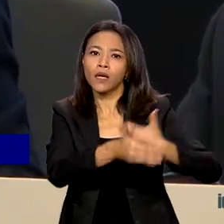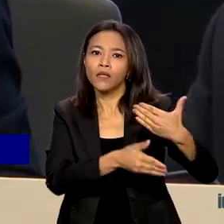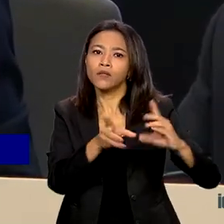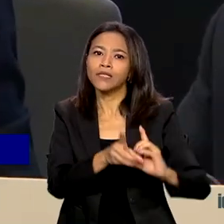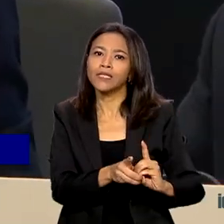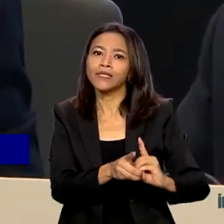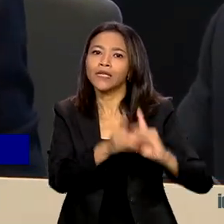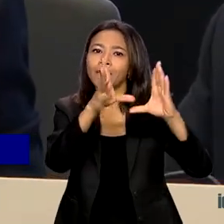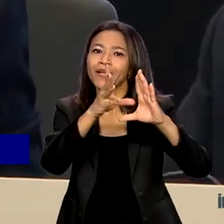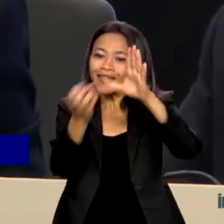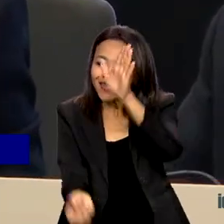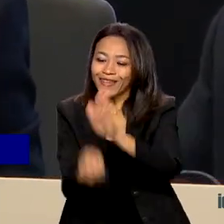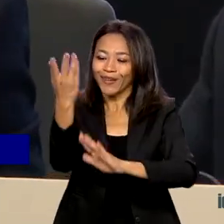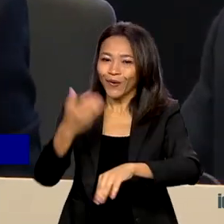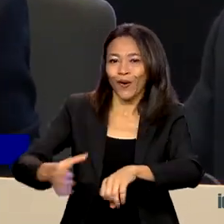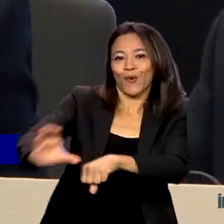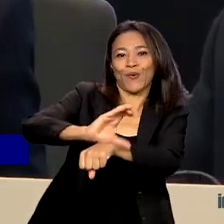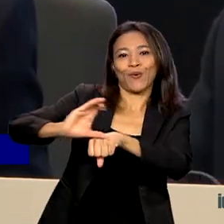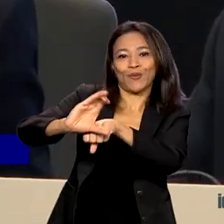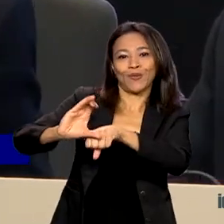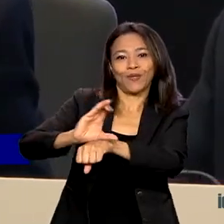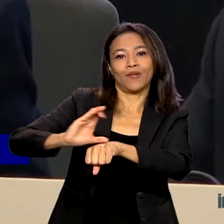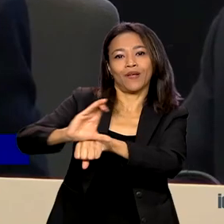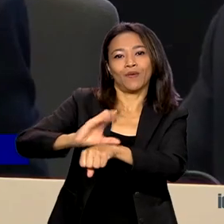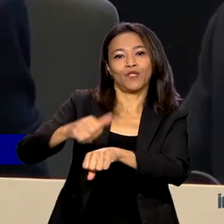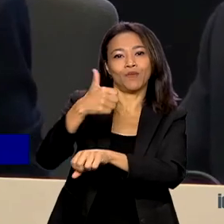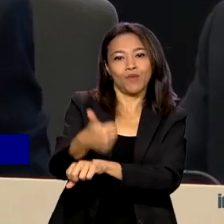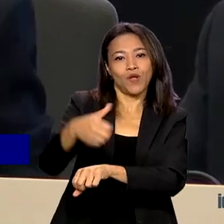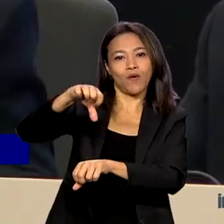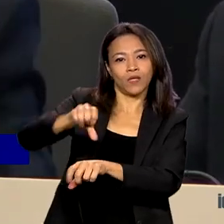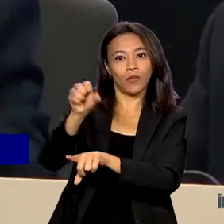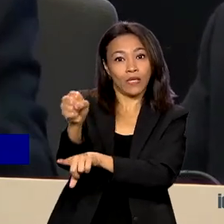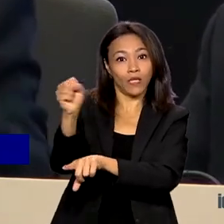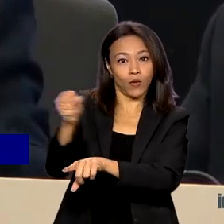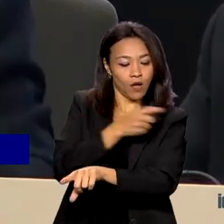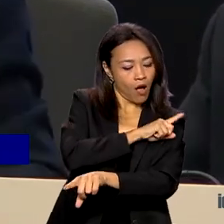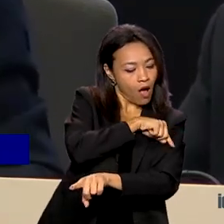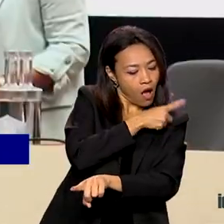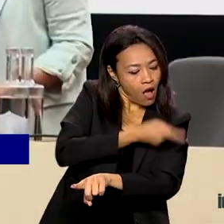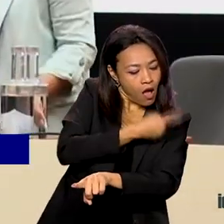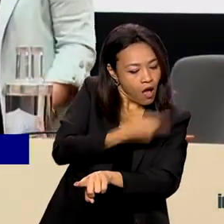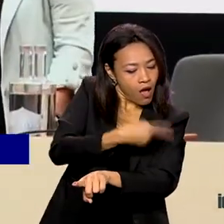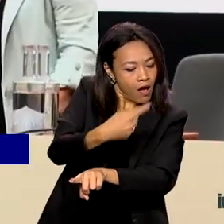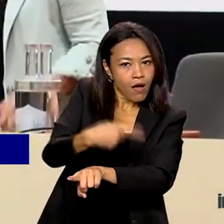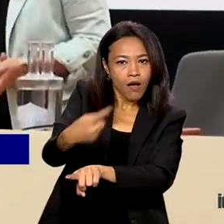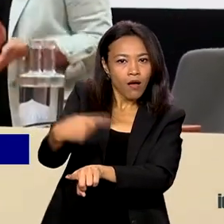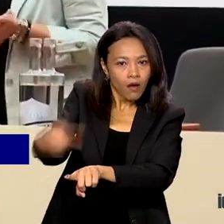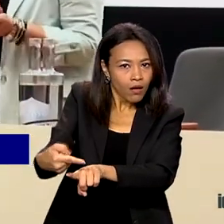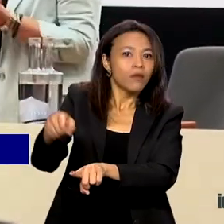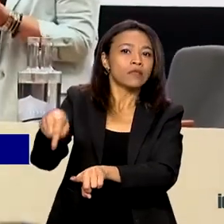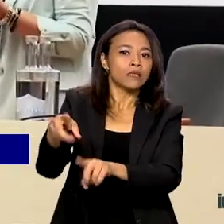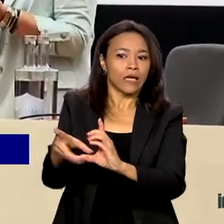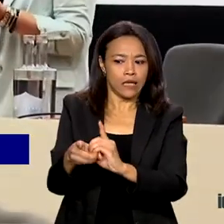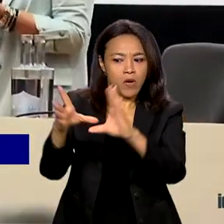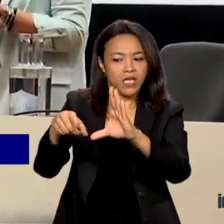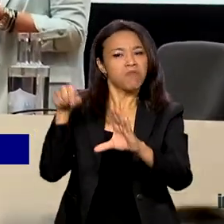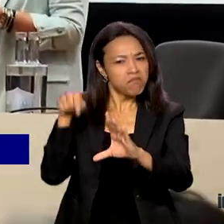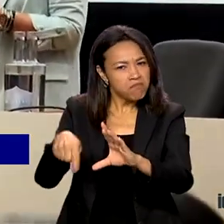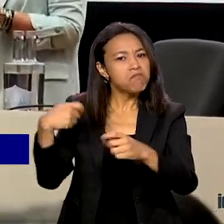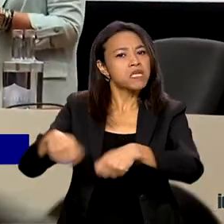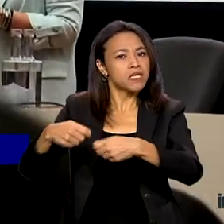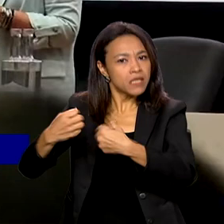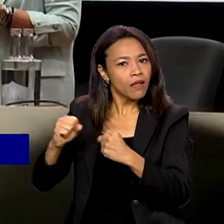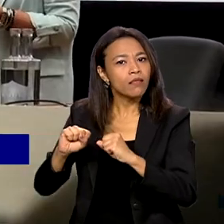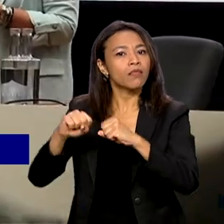Constituição de 1988. Alckmin afirmou que a democracia precisa ser defendida também